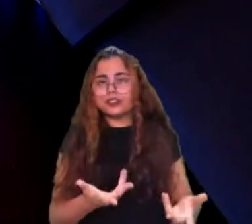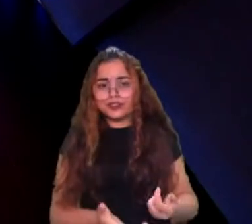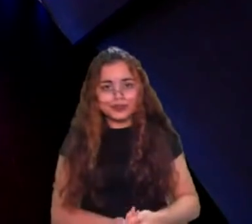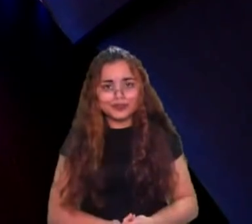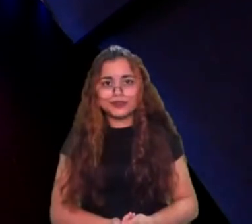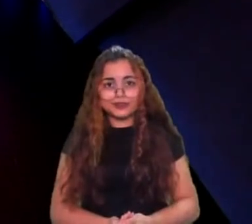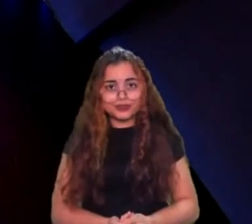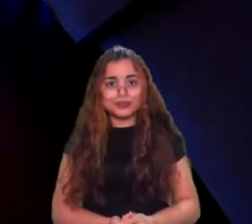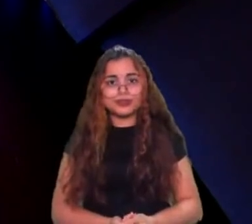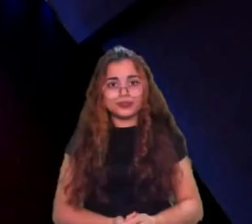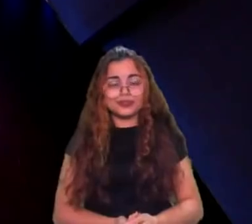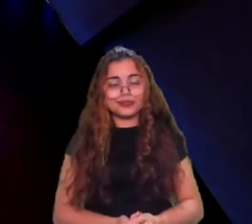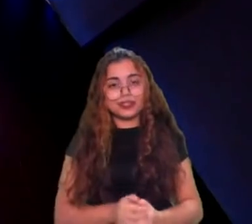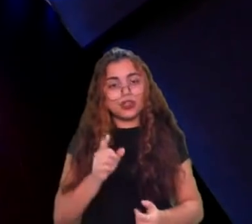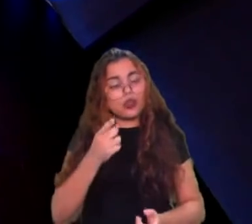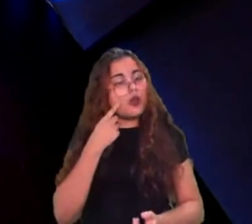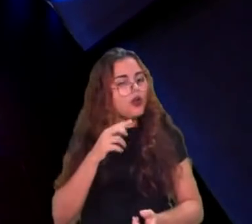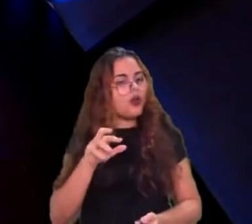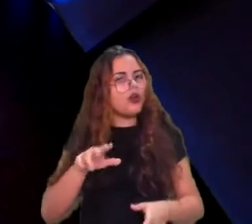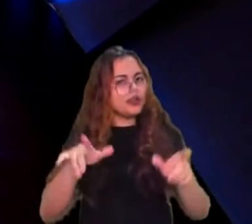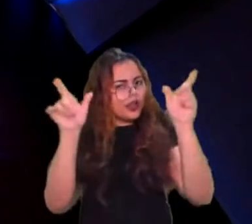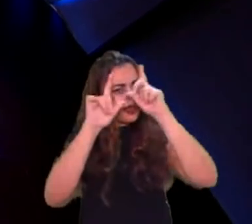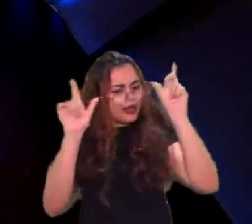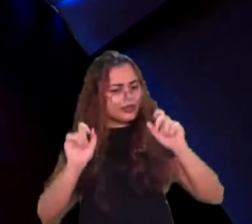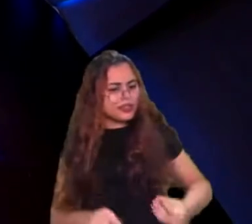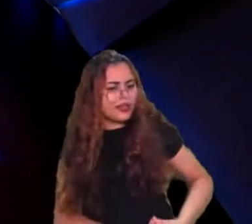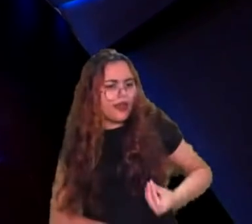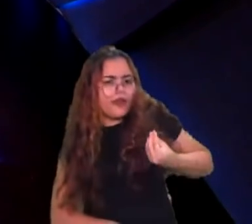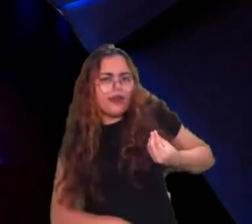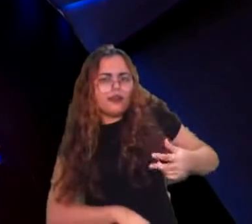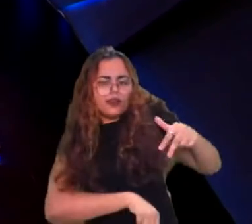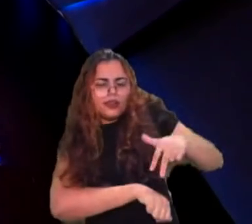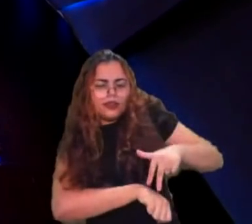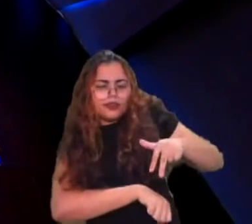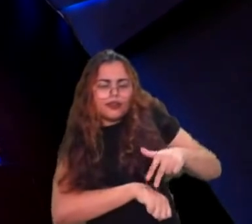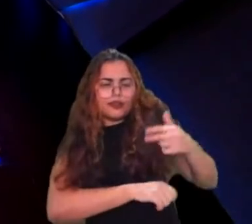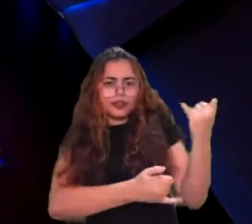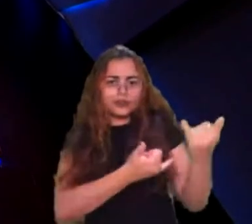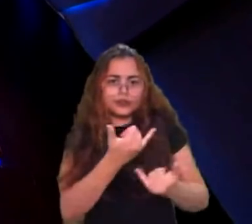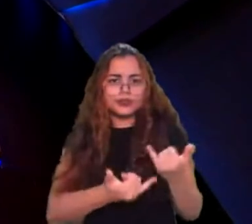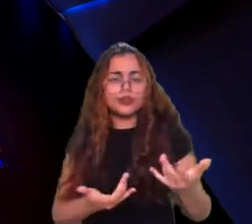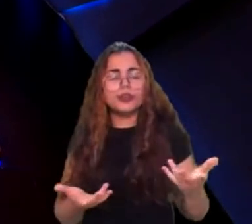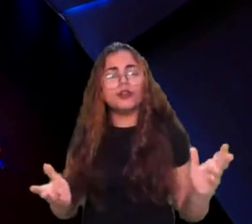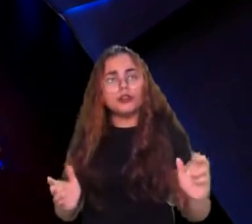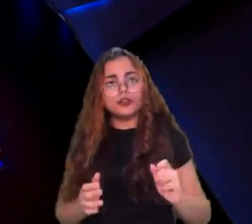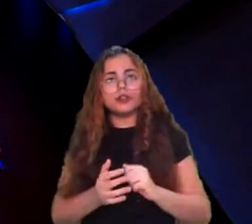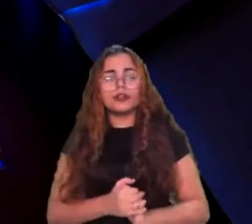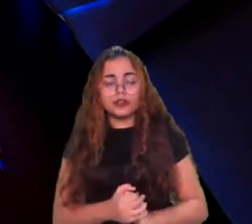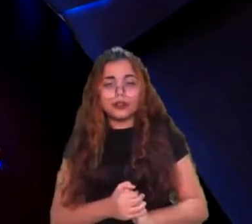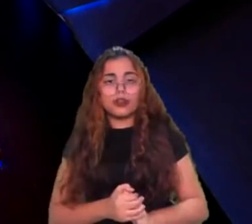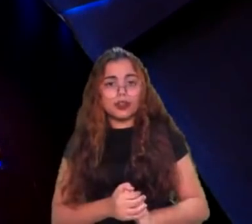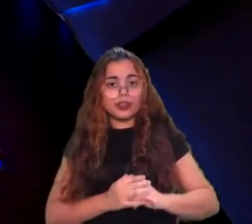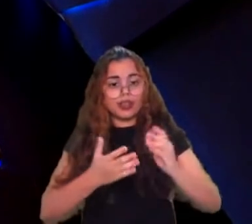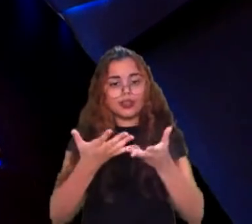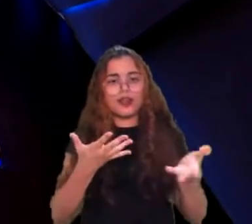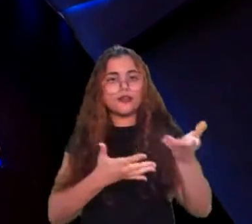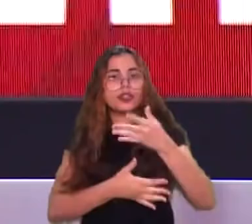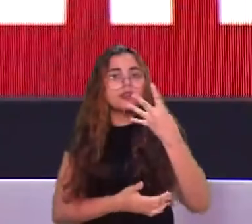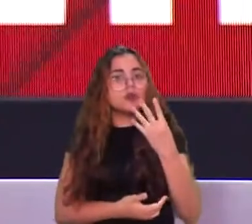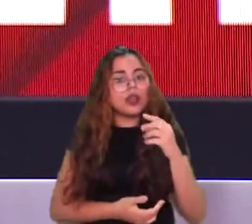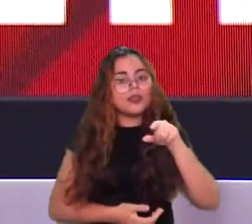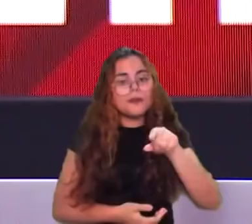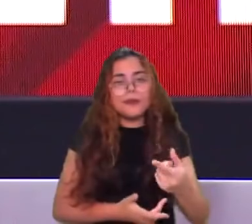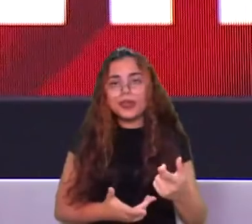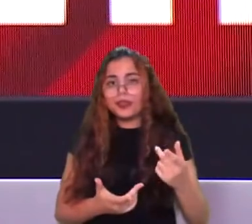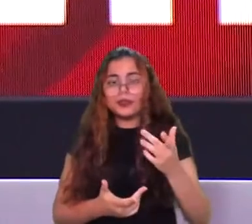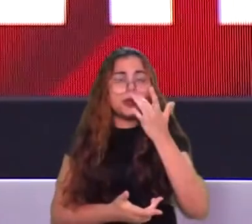e a Rensga tava muito viva na partida, tava, tava, tava comprando tempo, tava A vantagem era de 4 mil de ouro, mas ela não crescia, eles estavam sempre